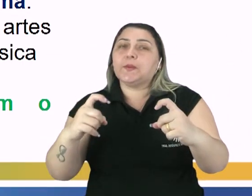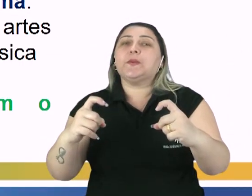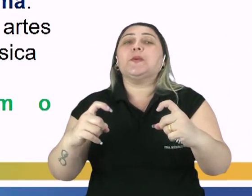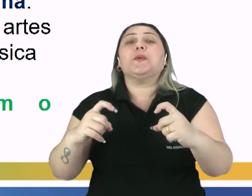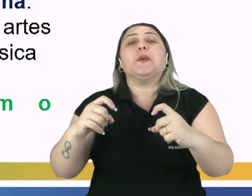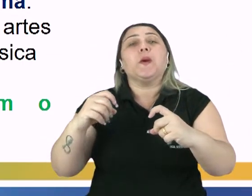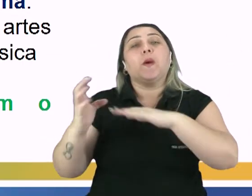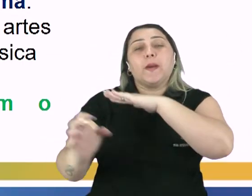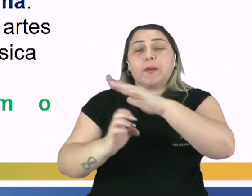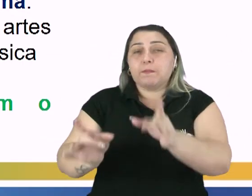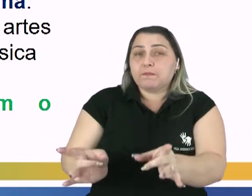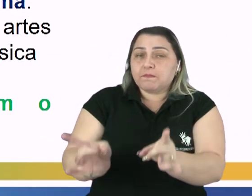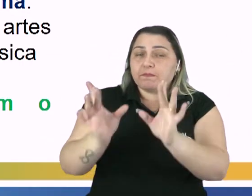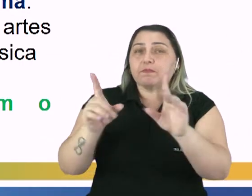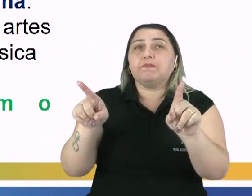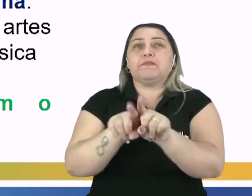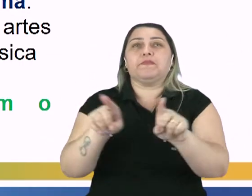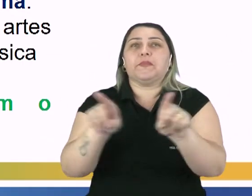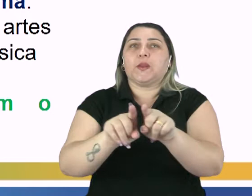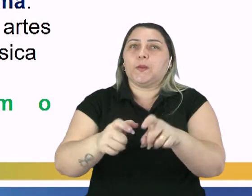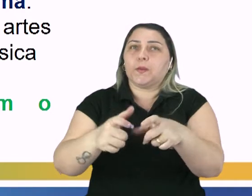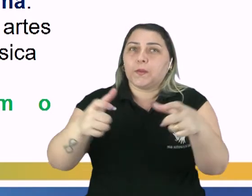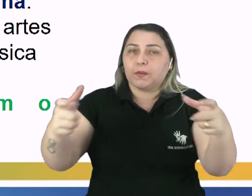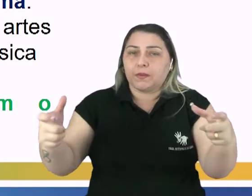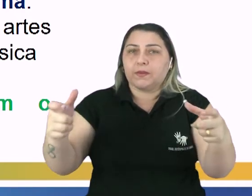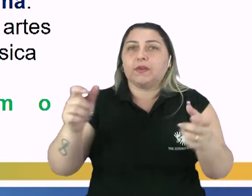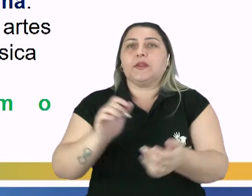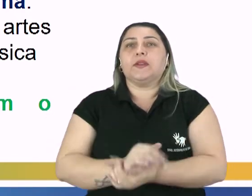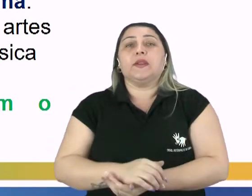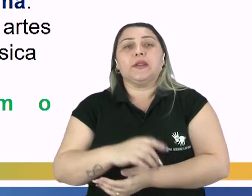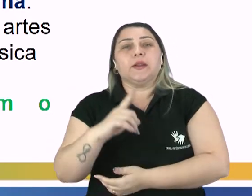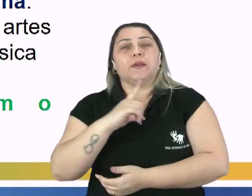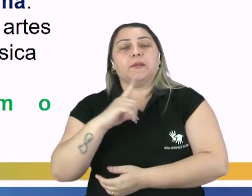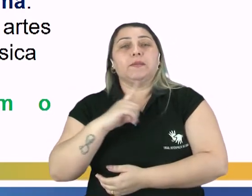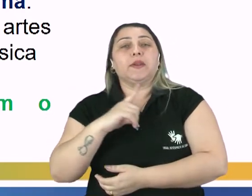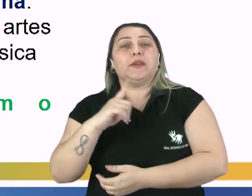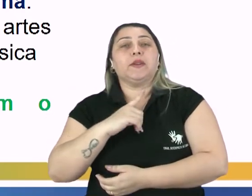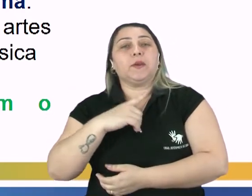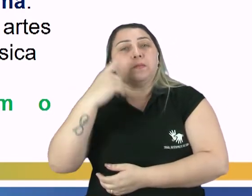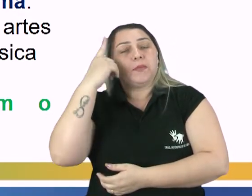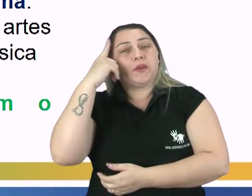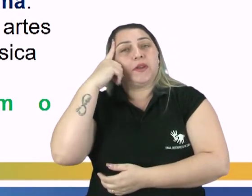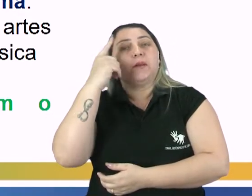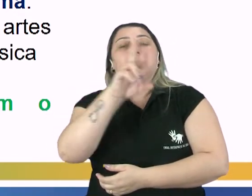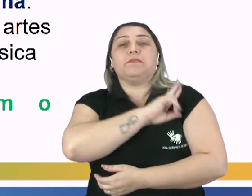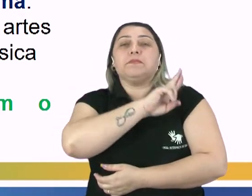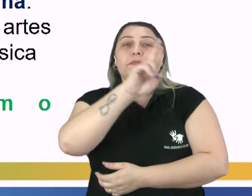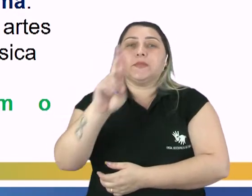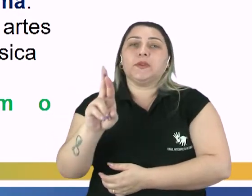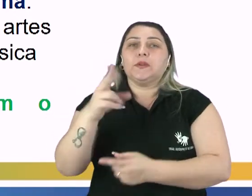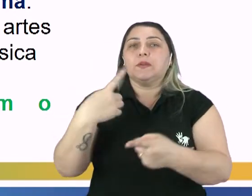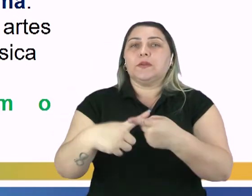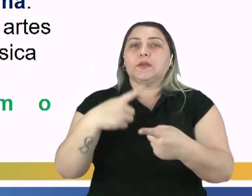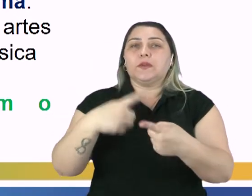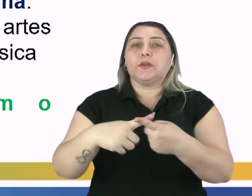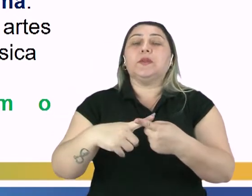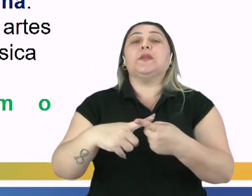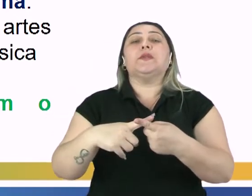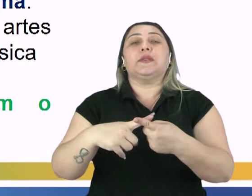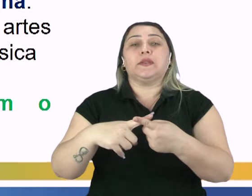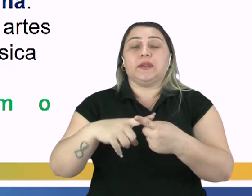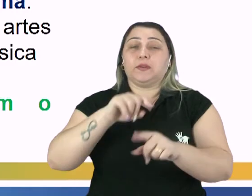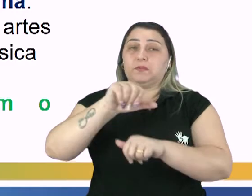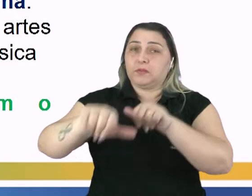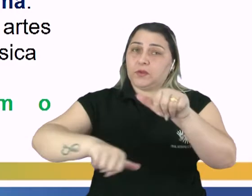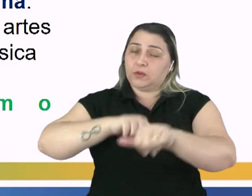mercantilista, que estava crescente. Mas, ao mesmo tempo, havia um pessimismo religioso, por conta do movimento da